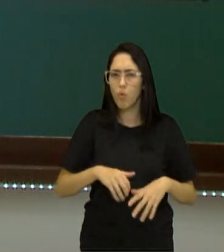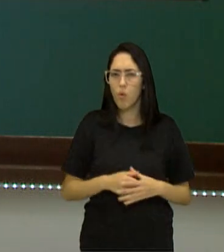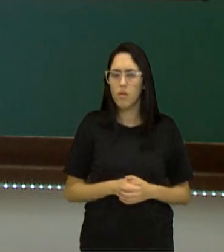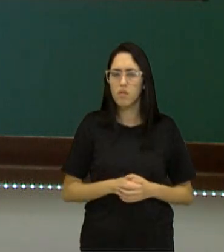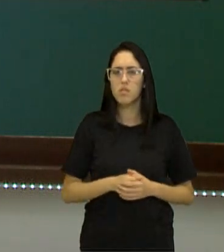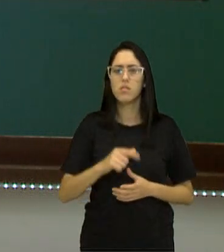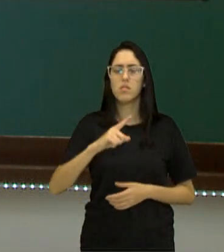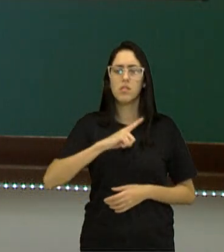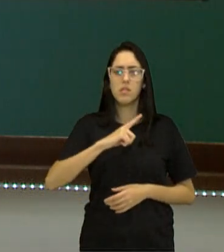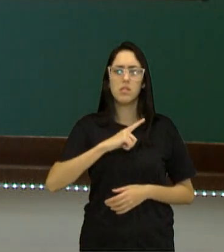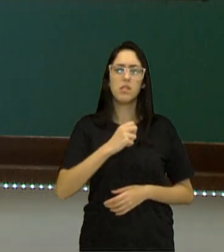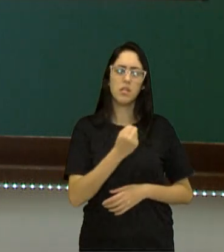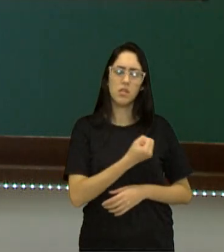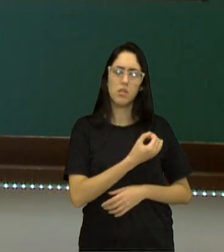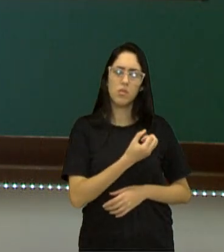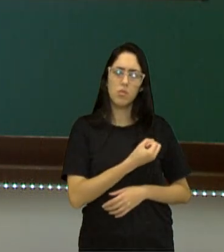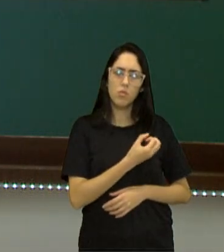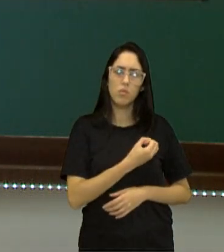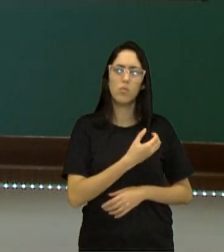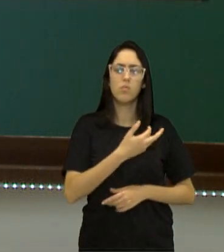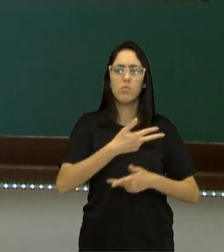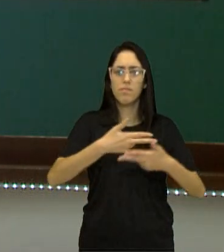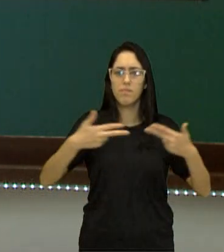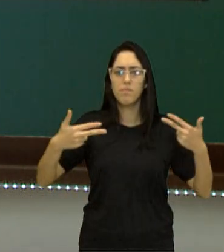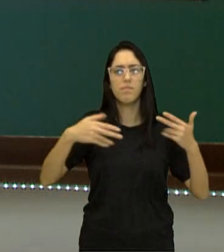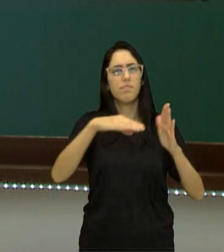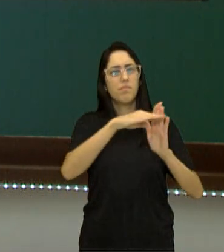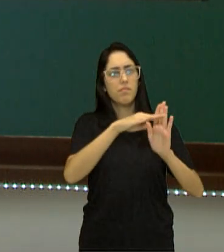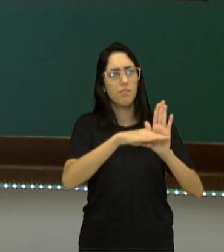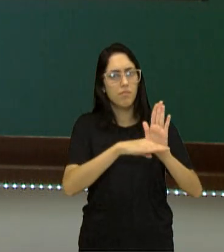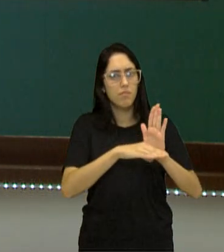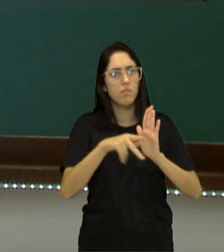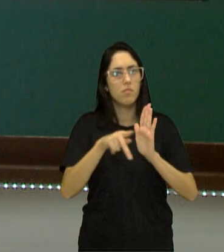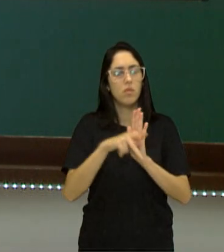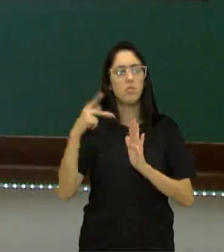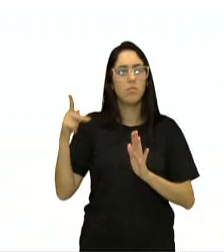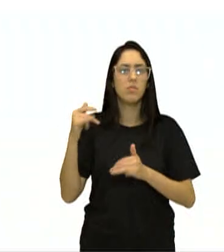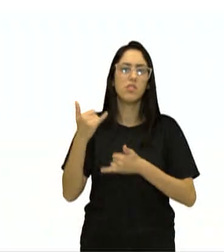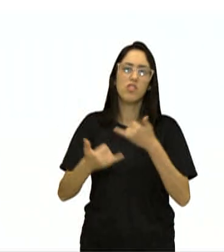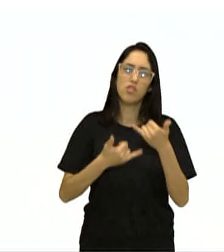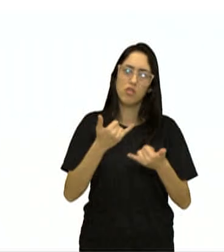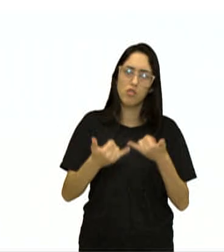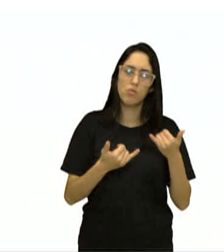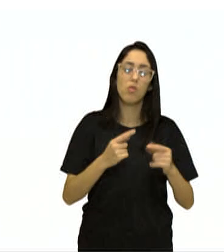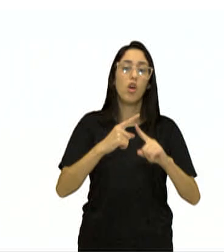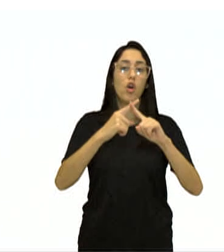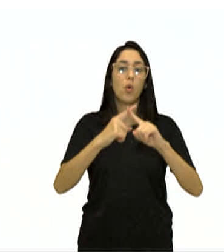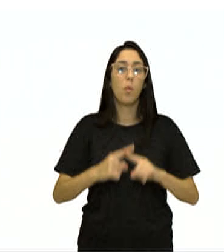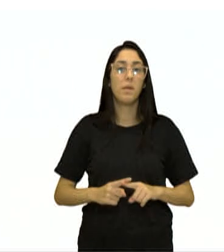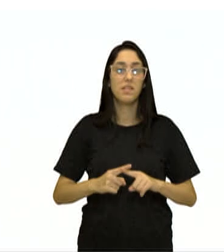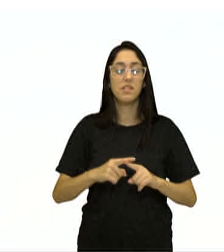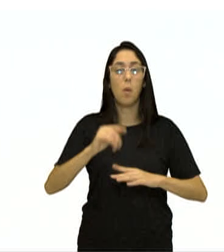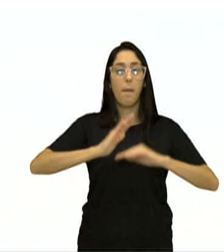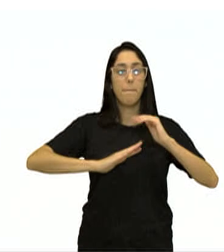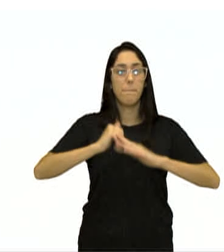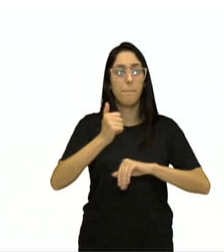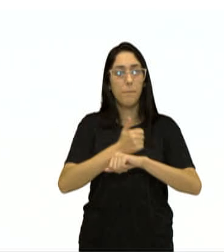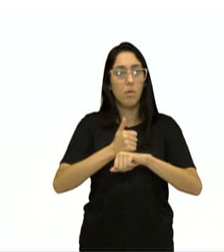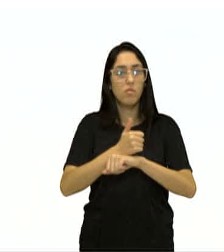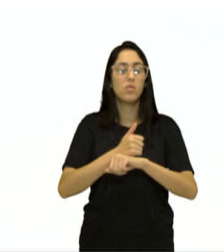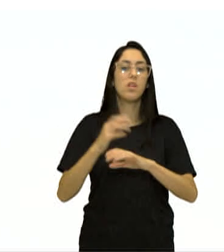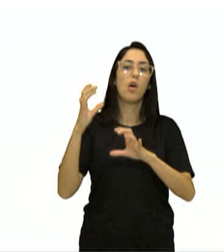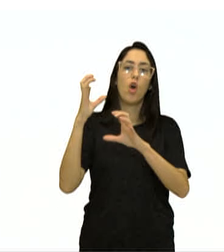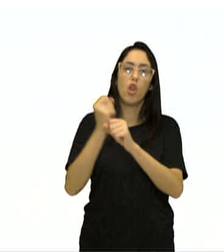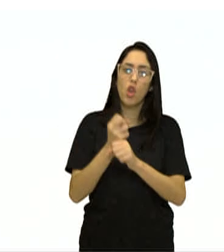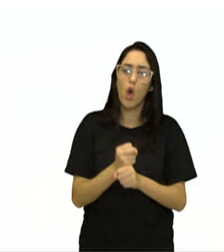números de download, as receitas que ele está recebendo nesse jogo. Competição profissional, notas, referências, ligações